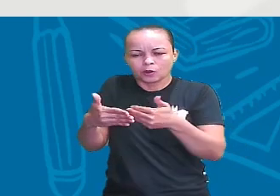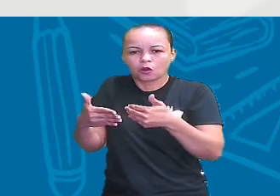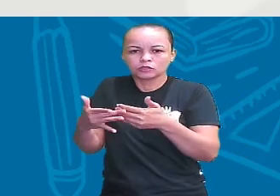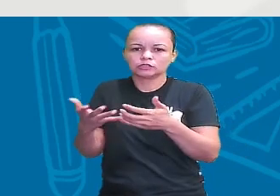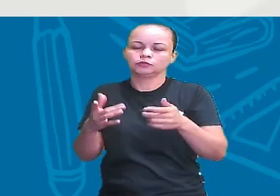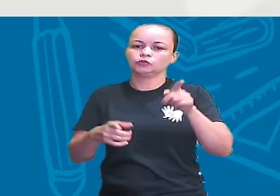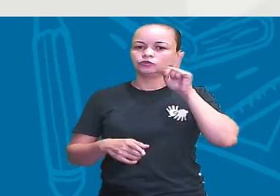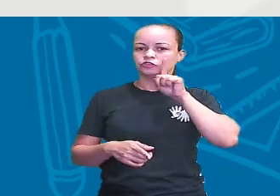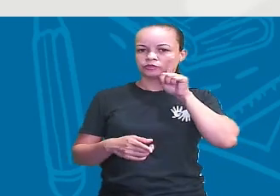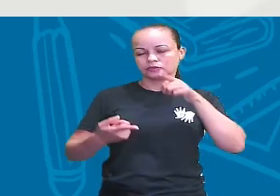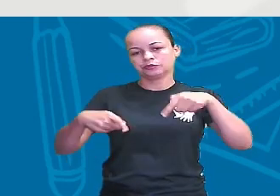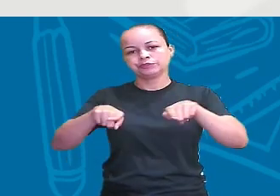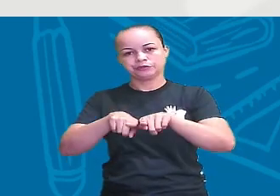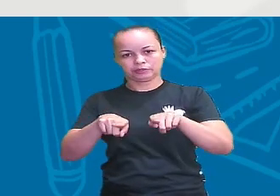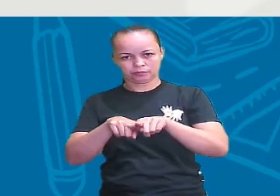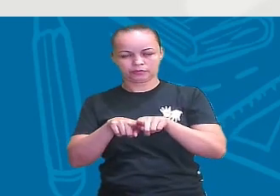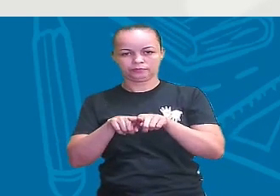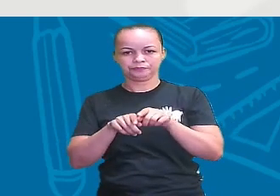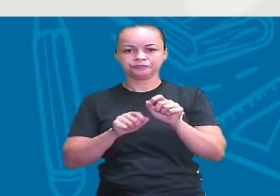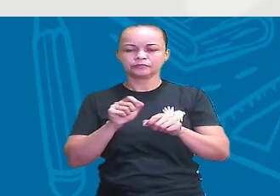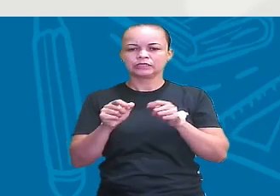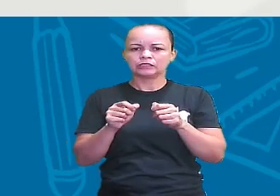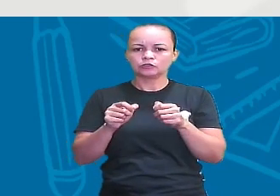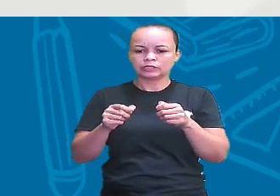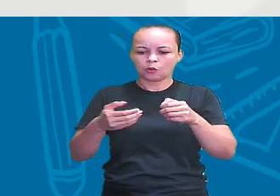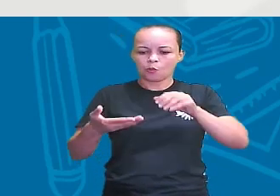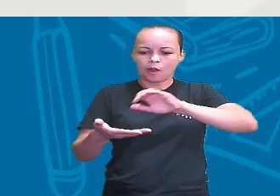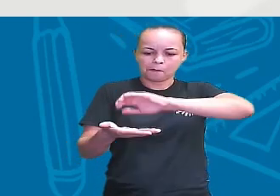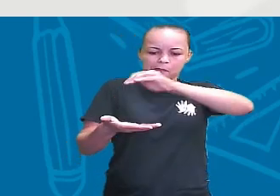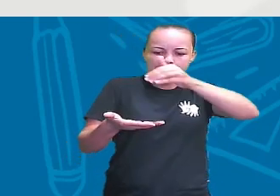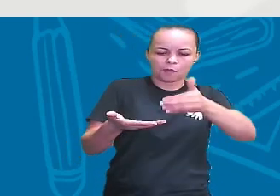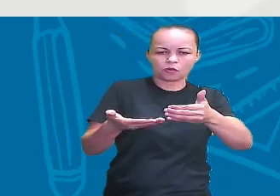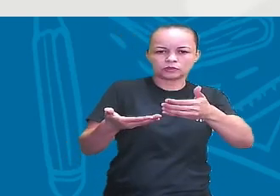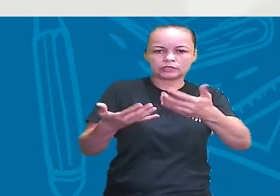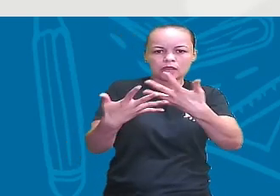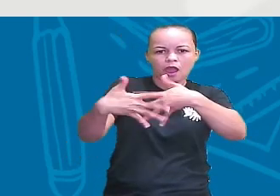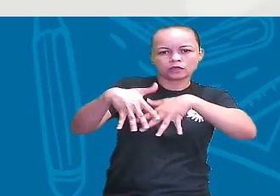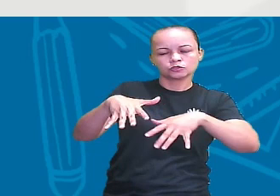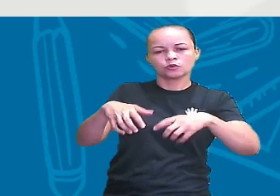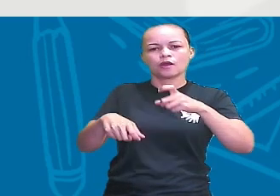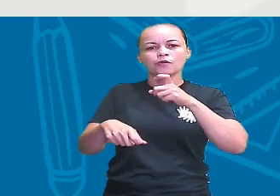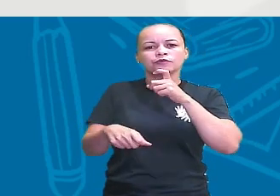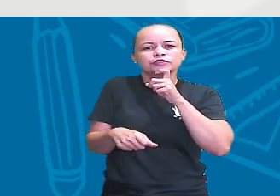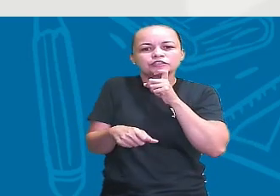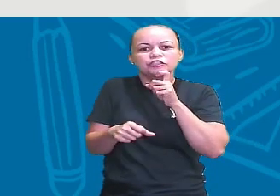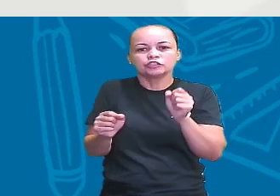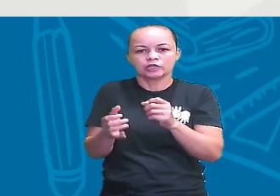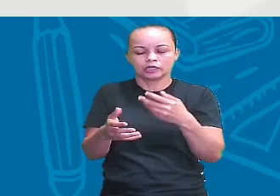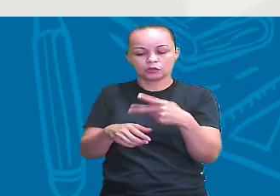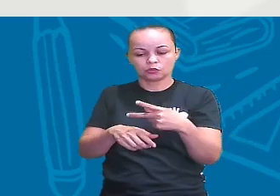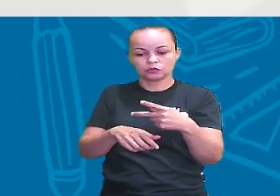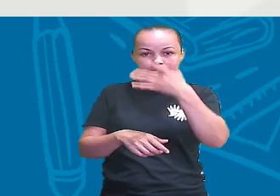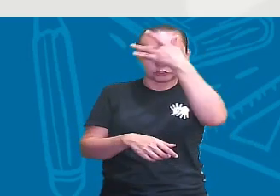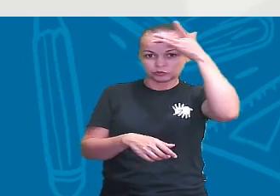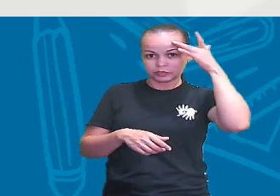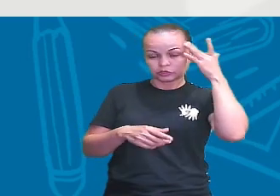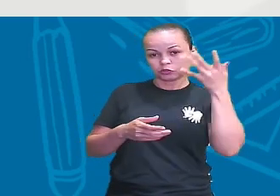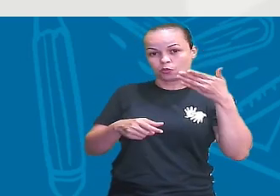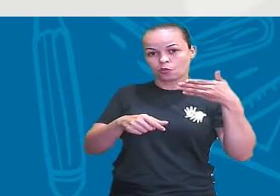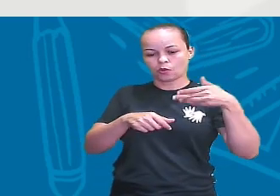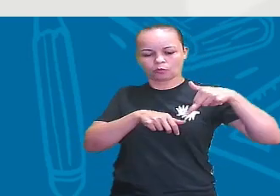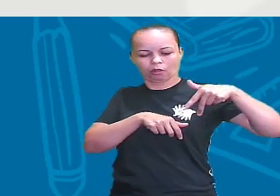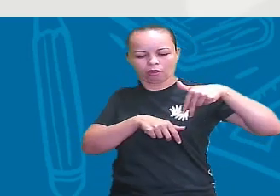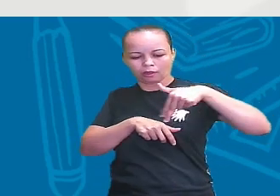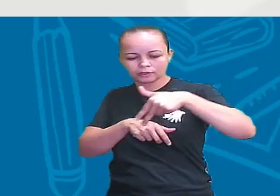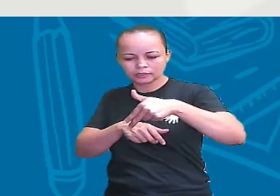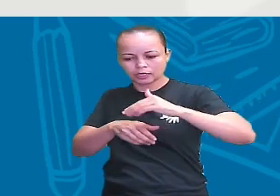esse local aí, ele tinha criado uma ponte natural de gelo, onde os seres humanos atravessaram essa ponte, andando, né? Eles fizeram